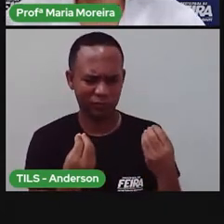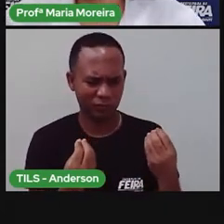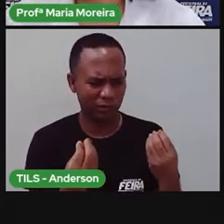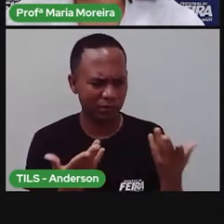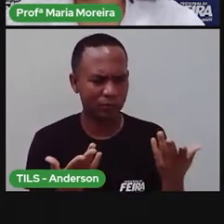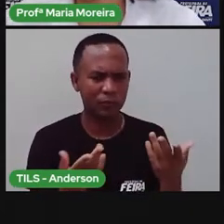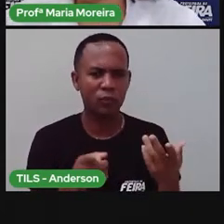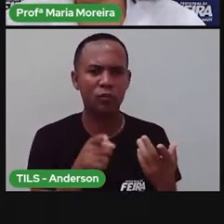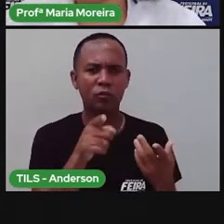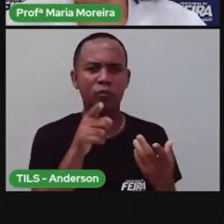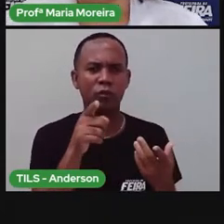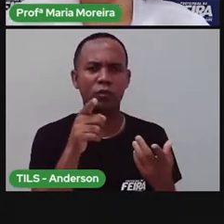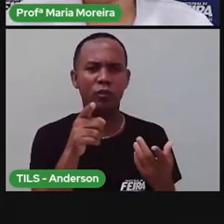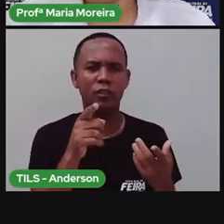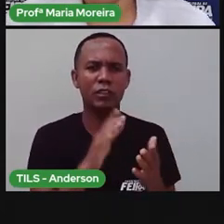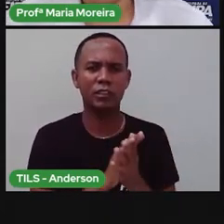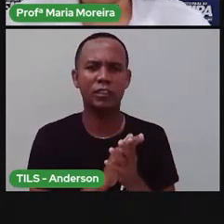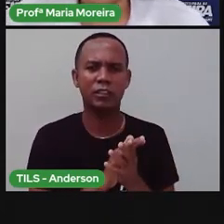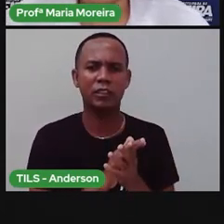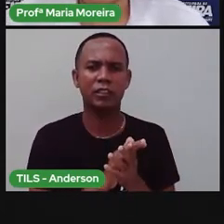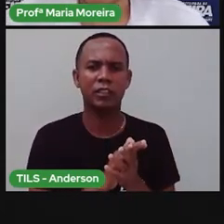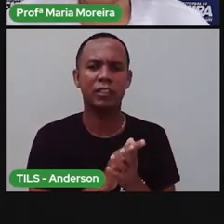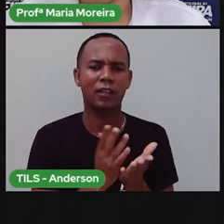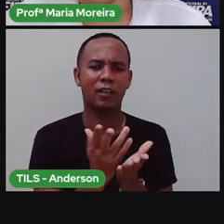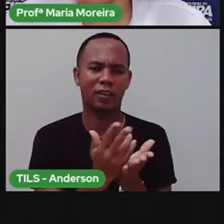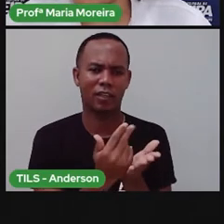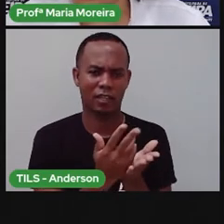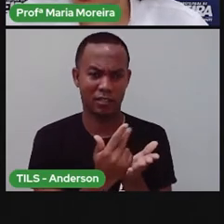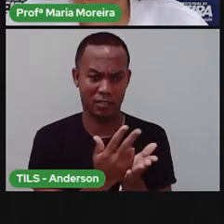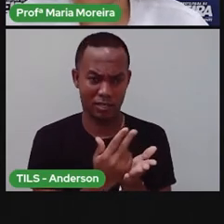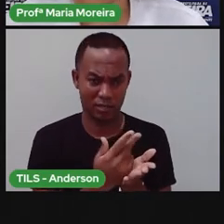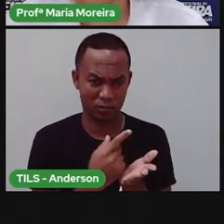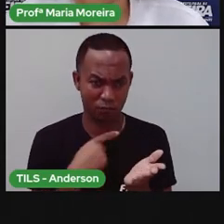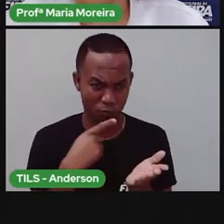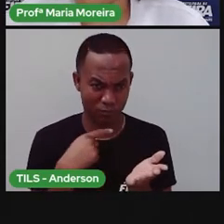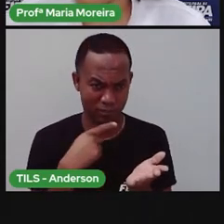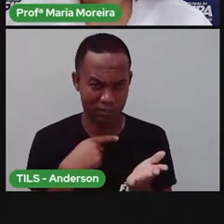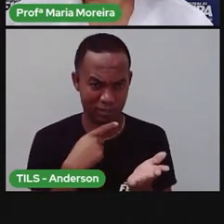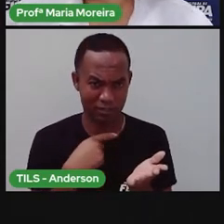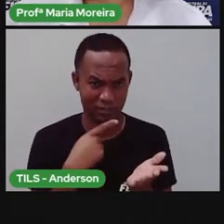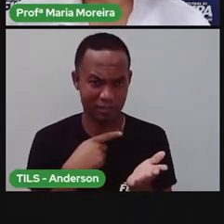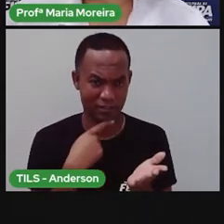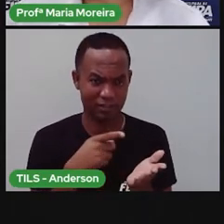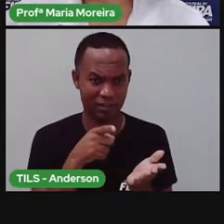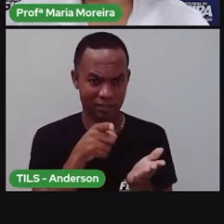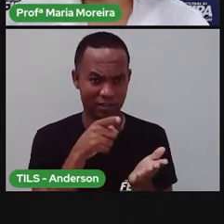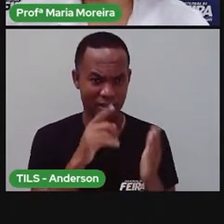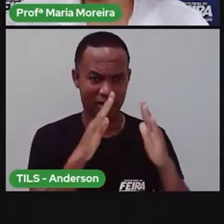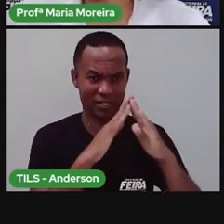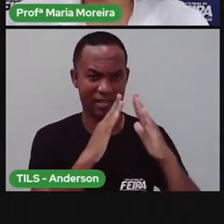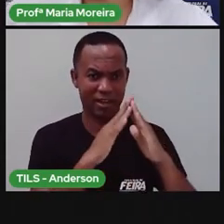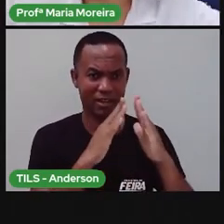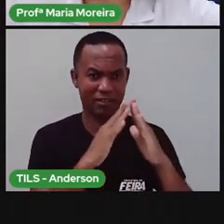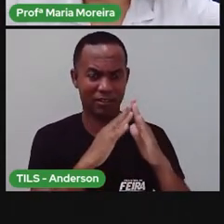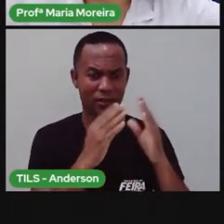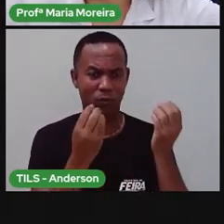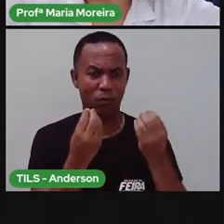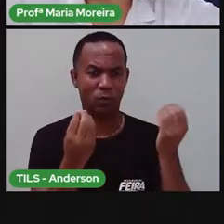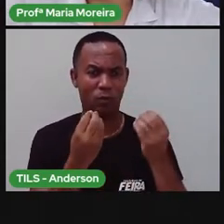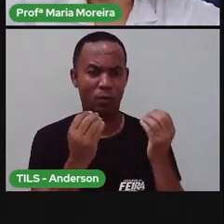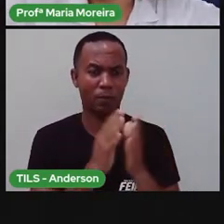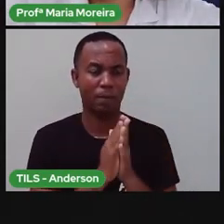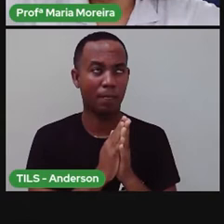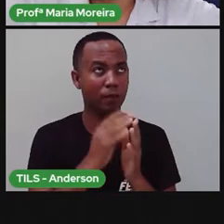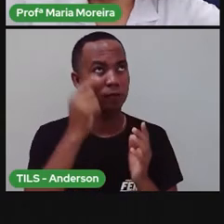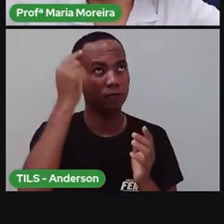E se a própria disse para vocês fazerem um desenho? Vocês iriam conseguir? E a criatividade de vocês? Como é que está? Vamos todos agora,